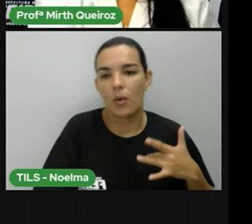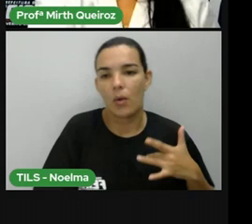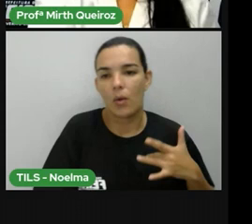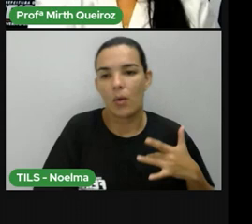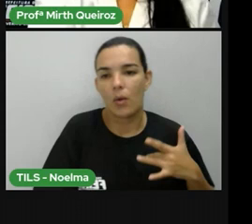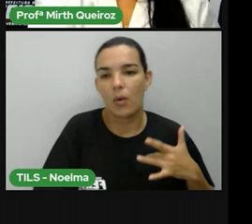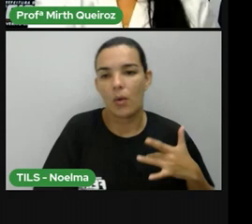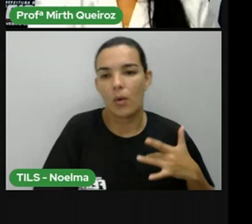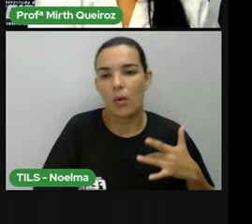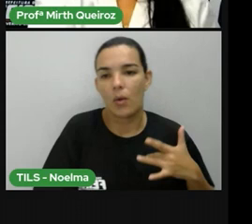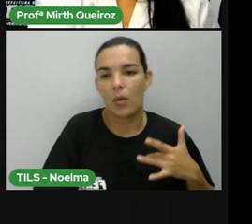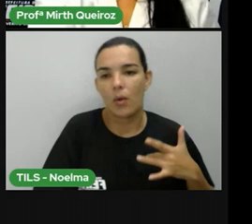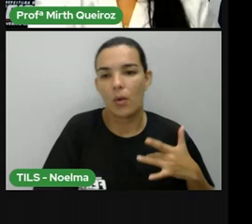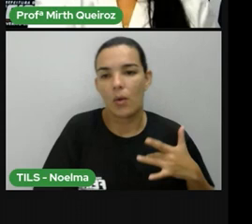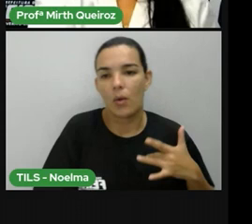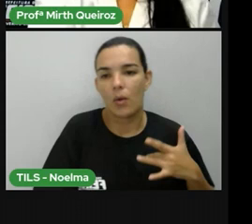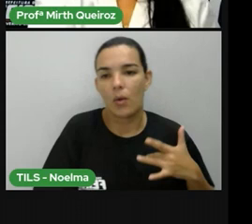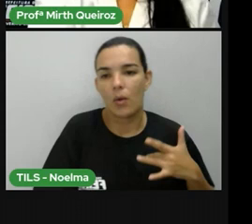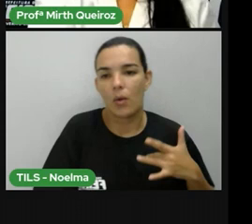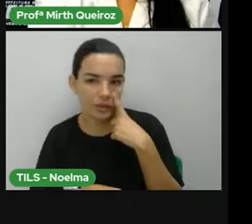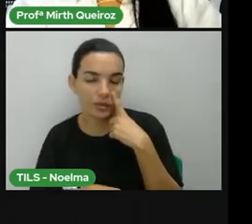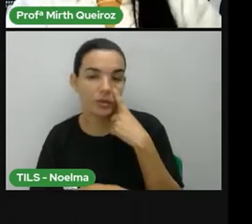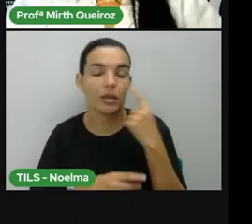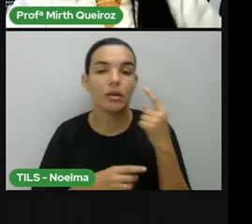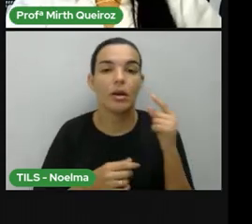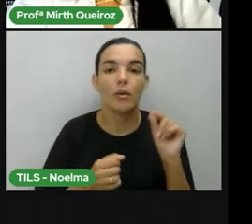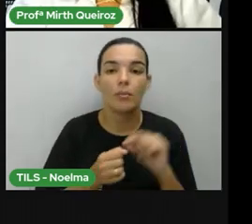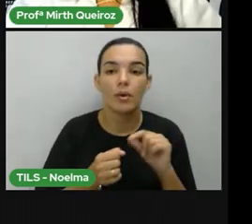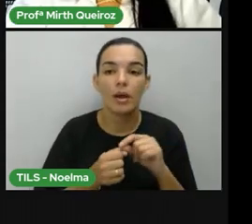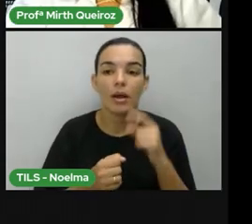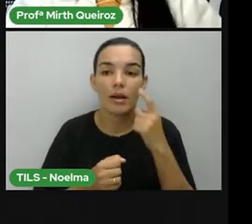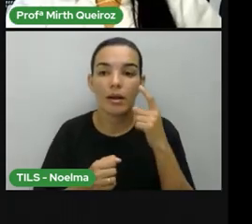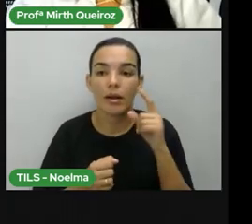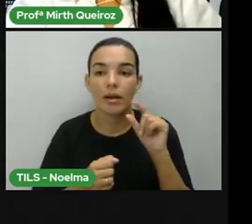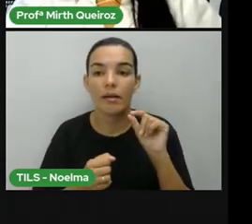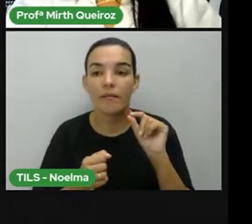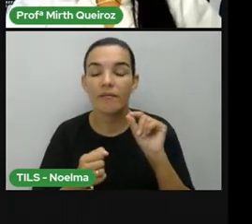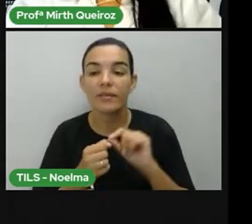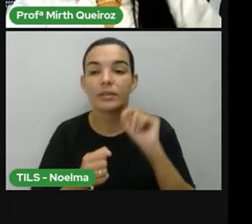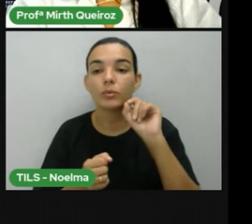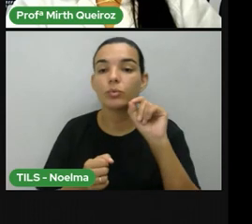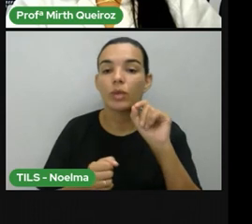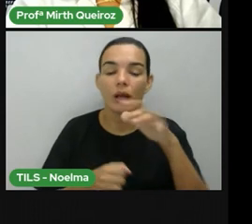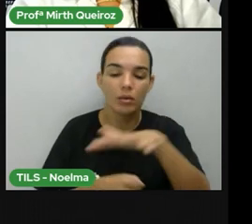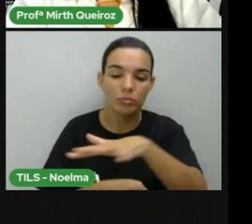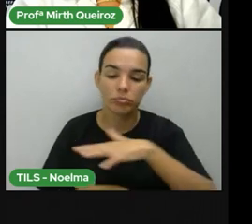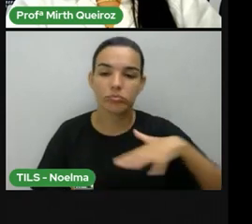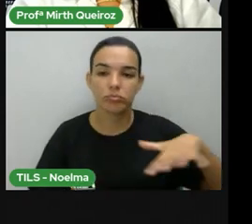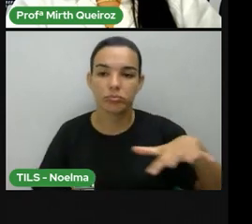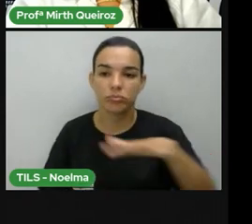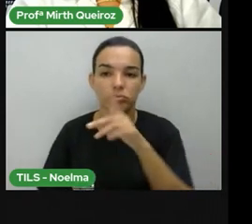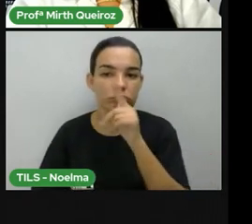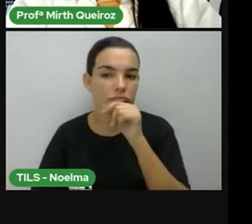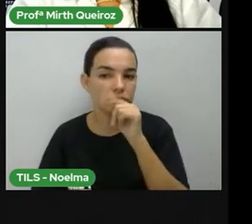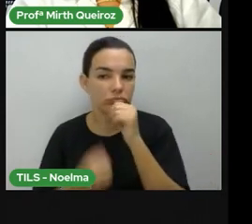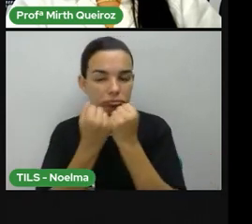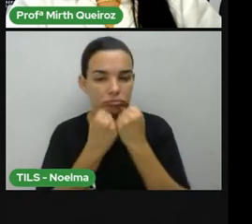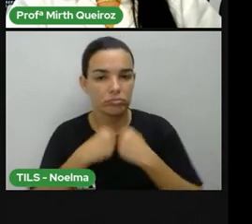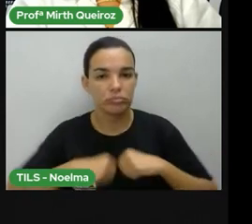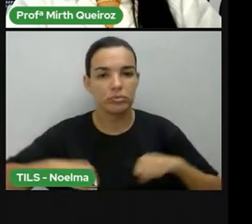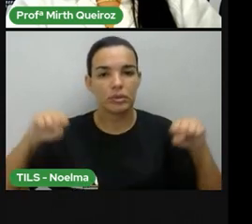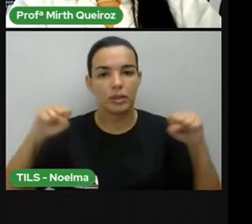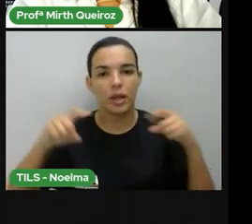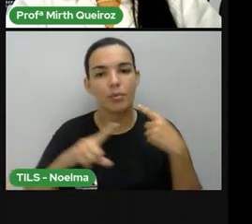Como vocês viram aí, através desse vídeo, o Quilombo da Lagoa, né? O quanto eles tiveram que se